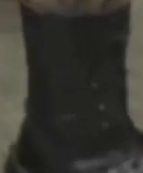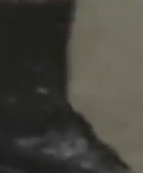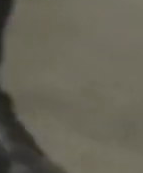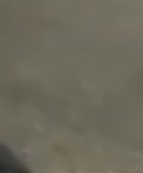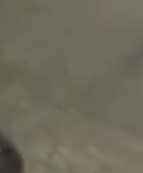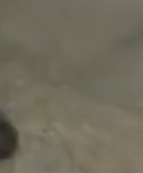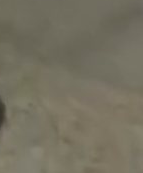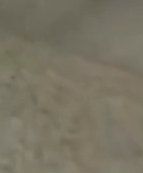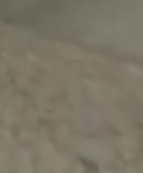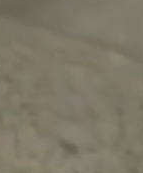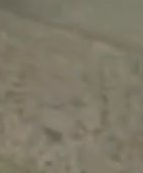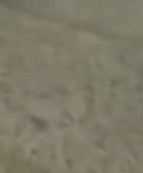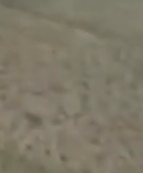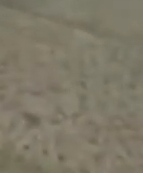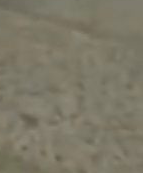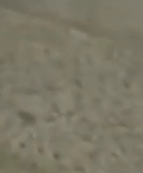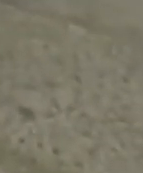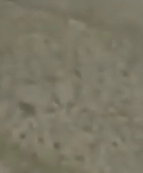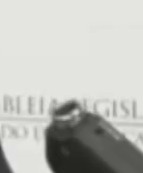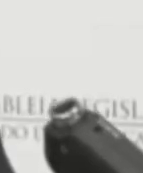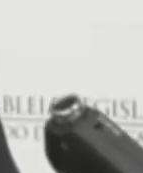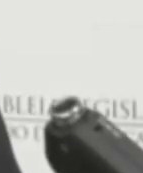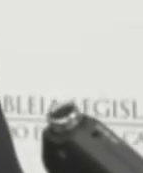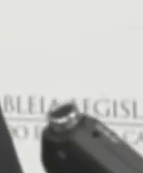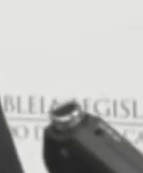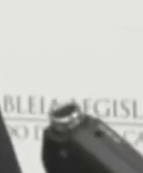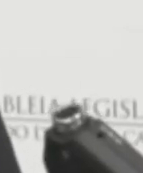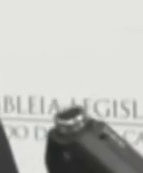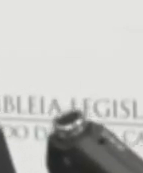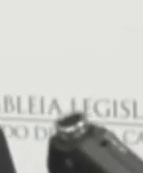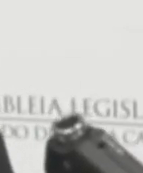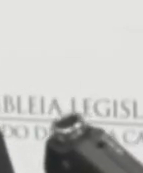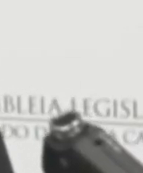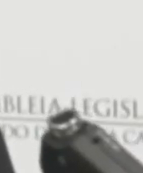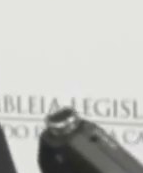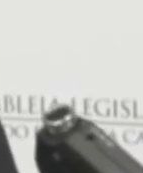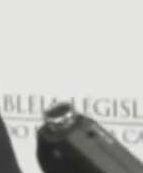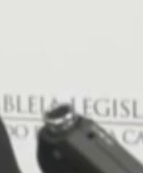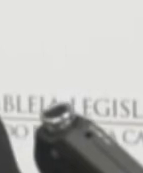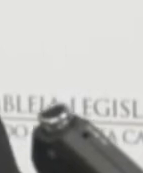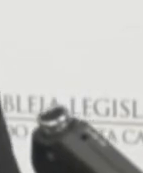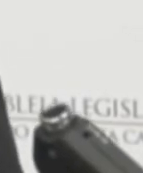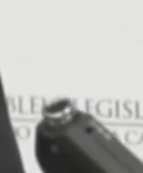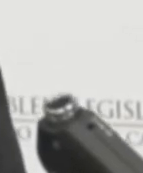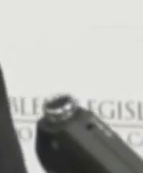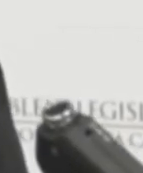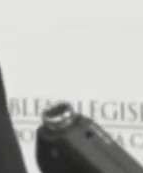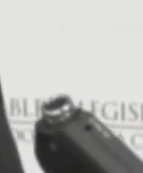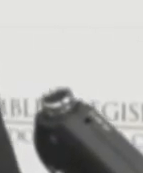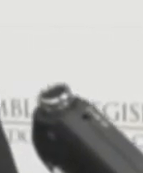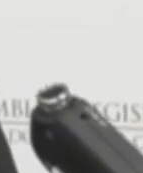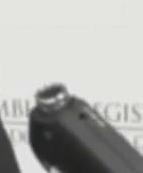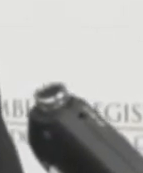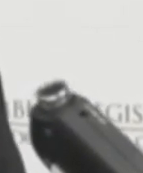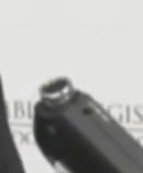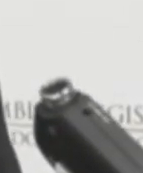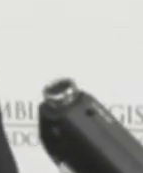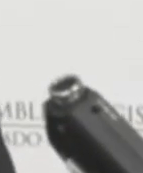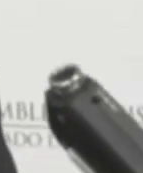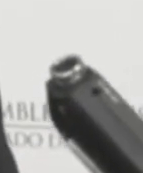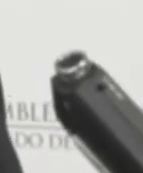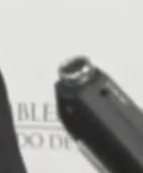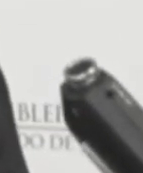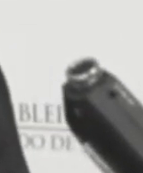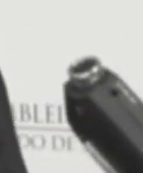e o filho dele de quatro anos, Thunder. Quando eu soube da história do cabo Edemar, me comoveu muito porque ele sozinho,